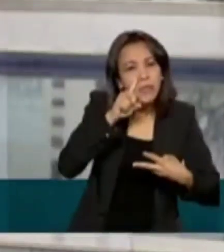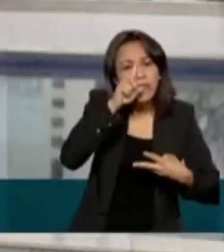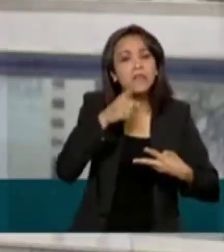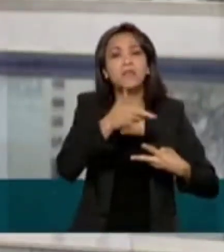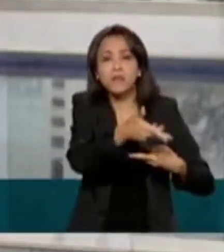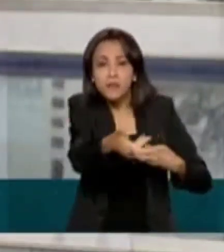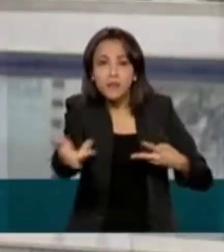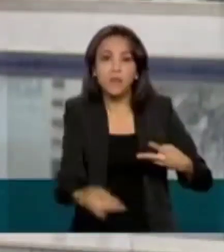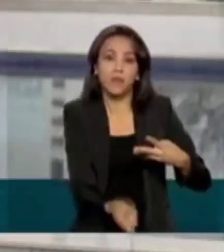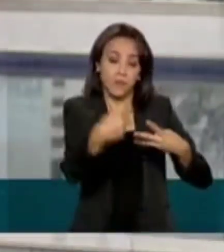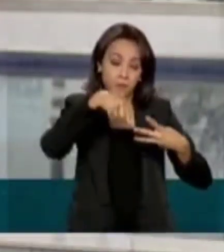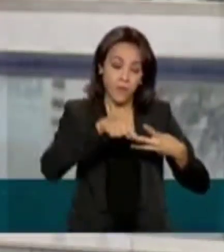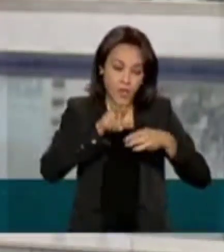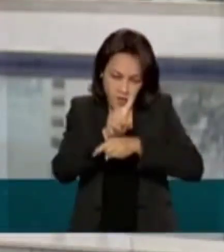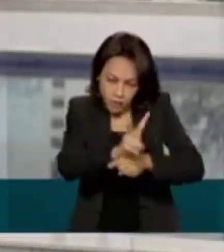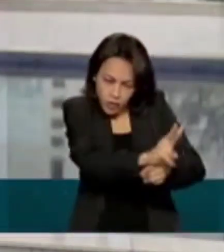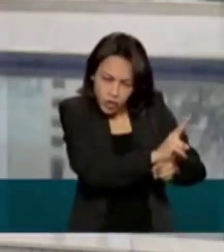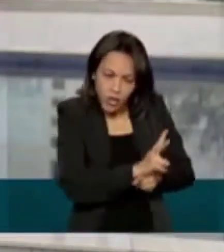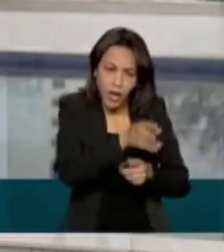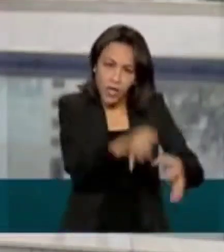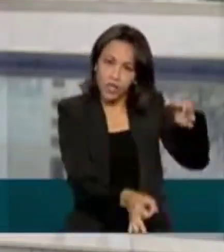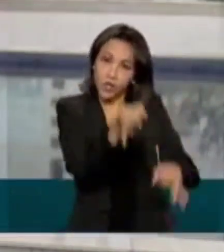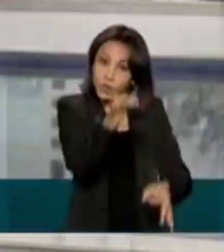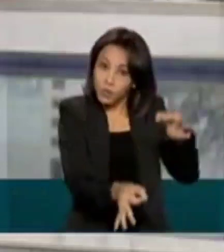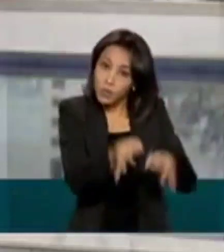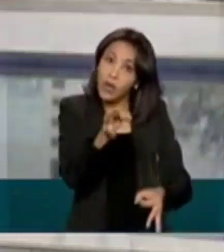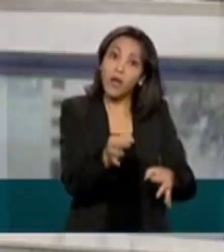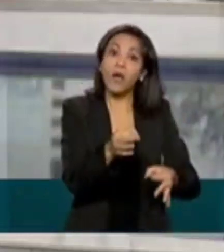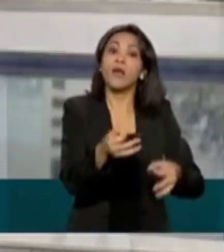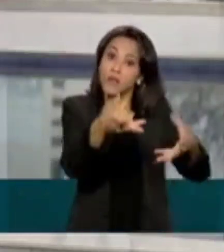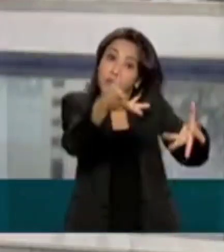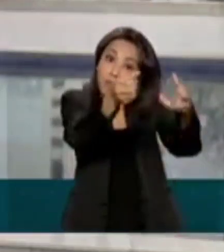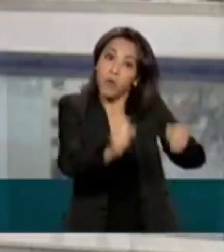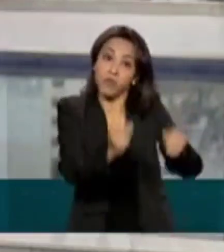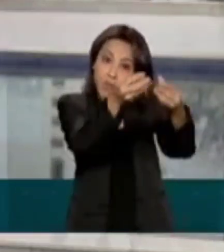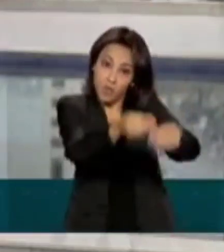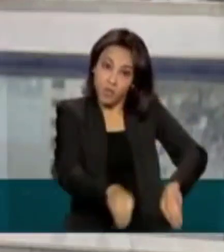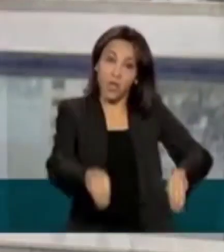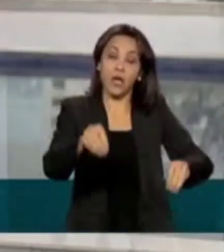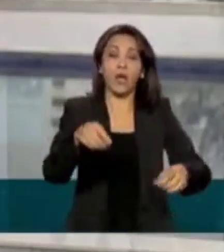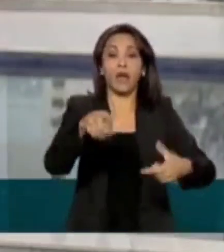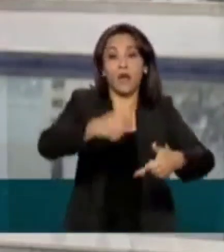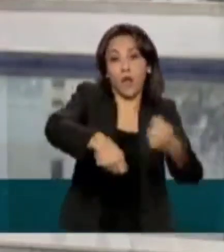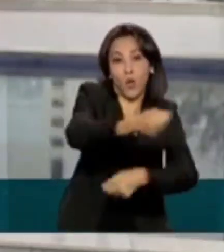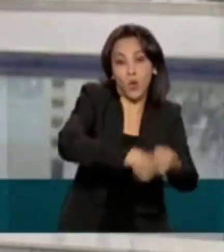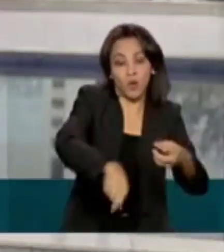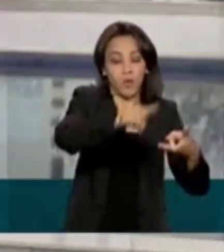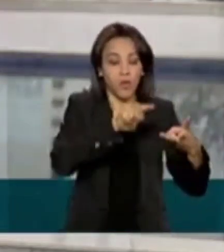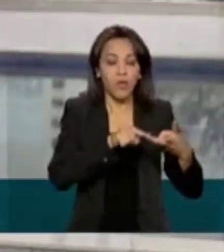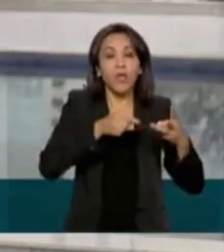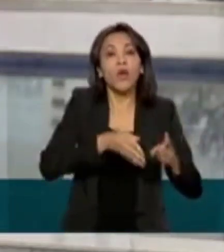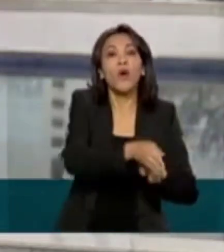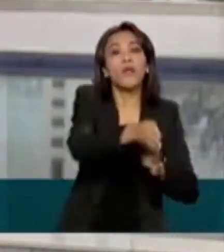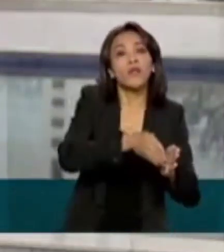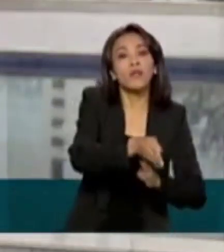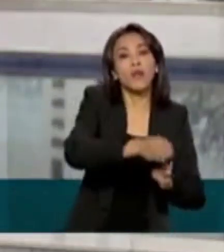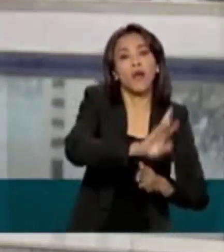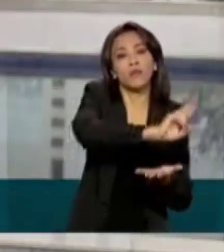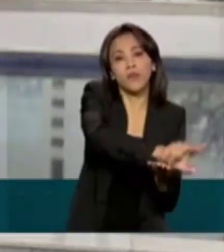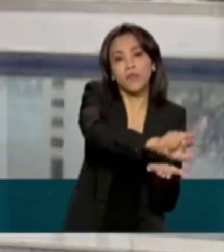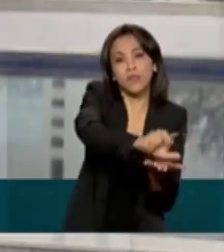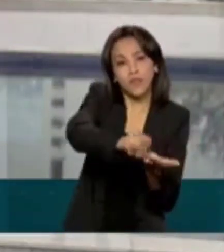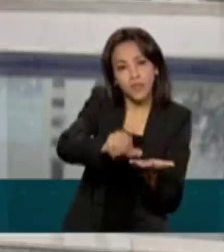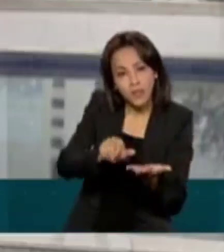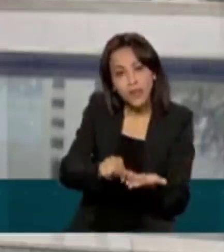concorrência, investigar e julgar ações que prejudicam a ordem econômica e instruir sobre as diversas práticas que